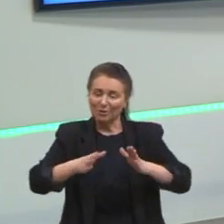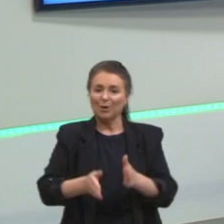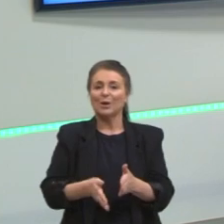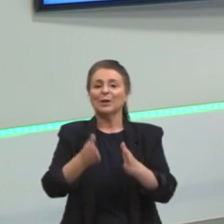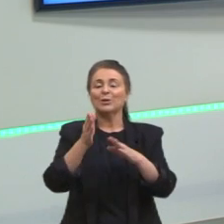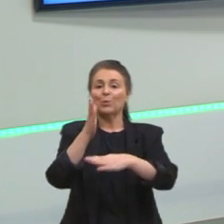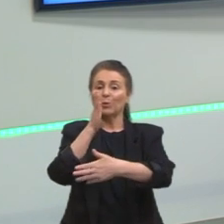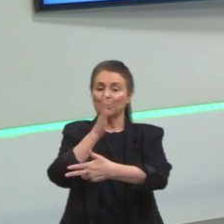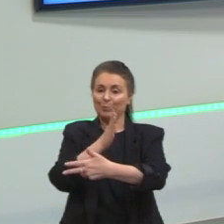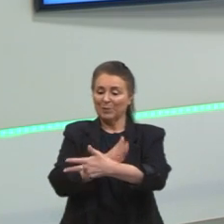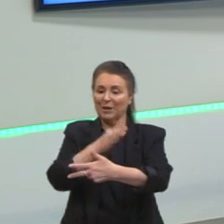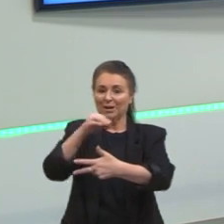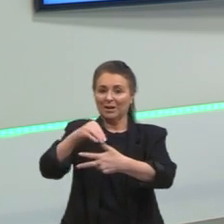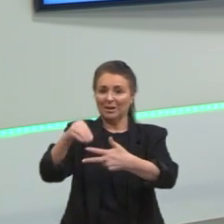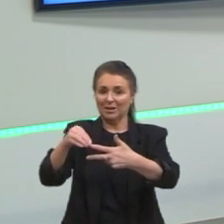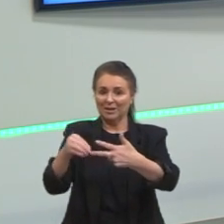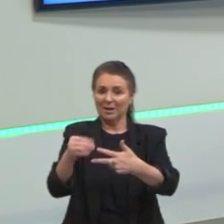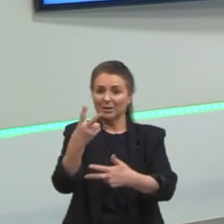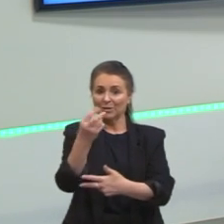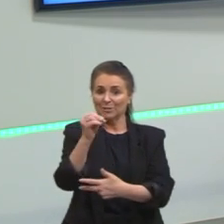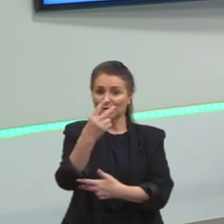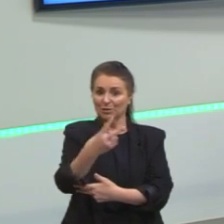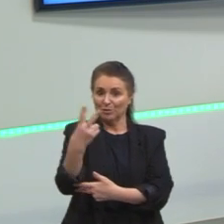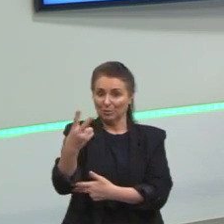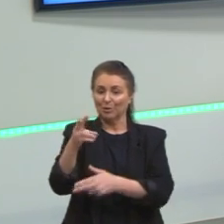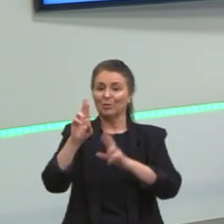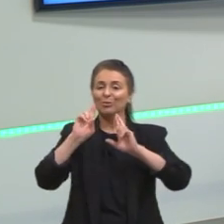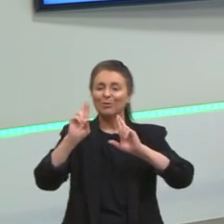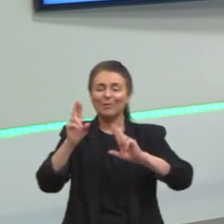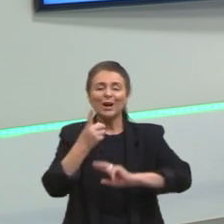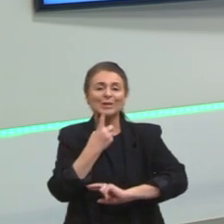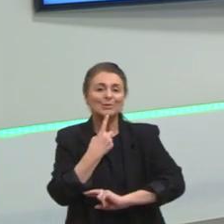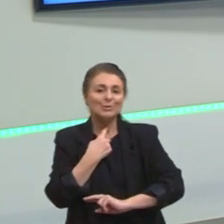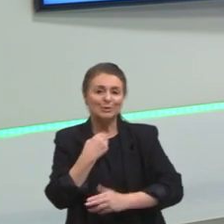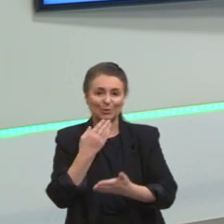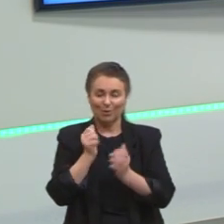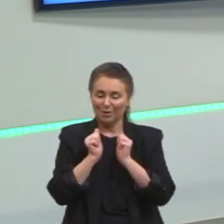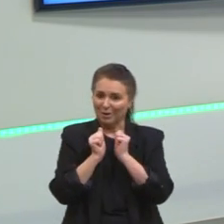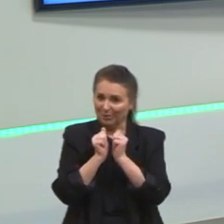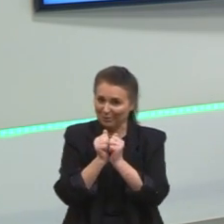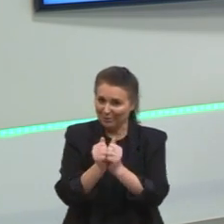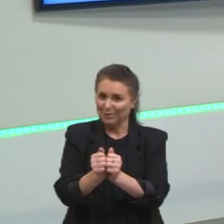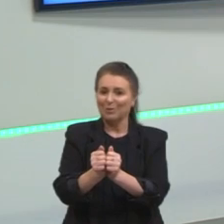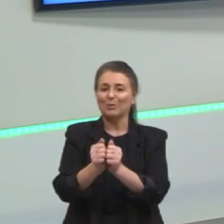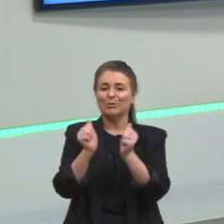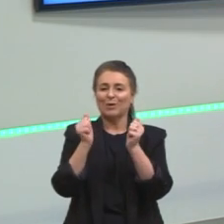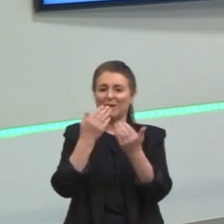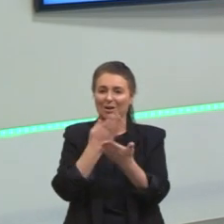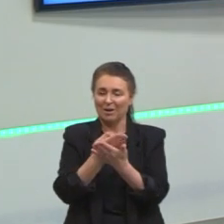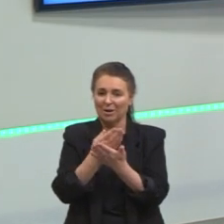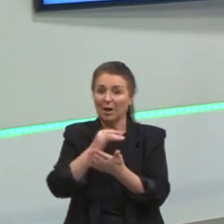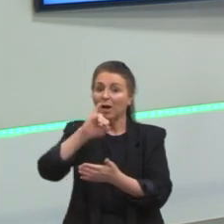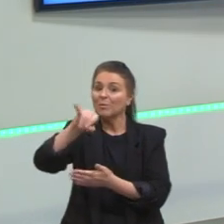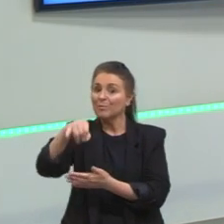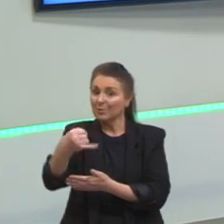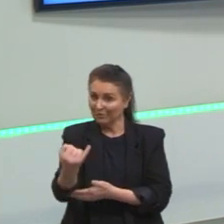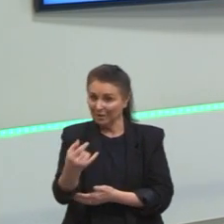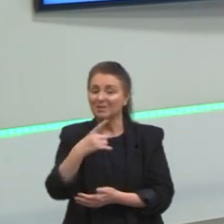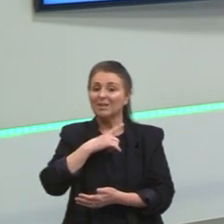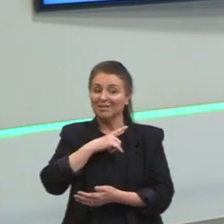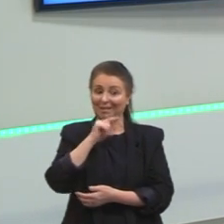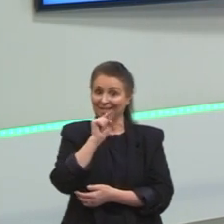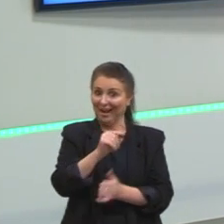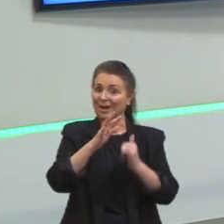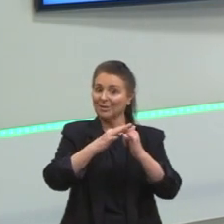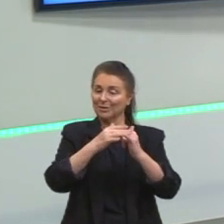Pré-ENEM 2022. Espero que vocês tenham gostado e acompanhado as nossas aulas, aproveito que elas ainda estão disponíveis,